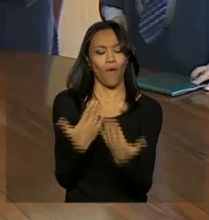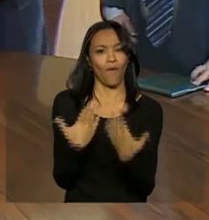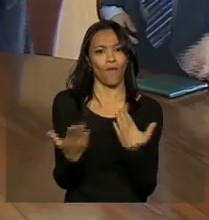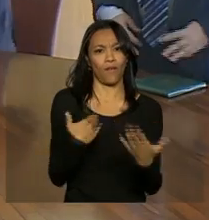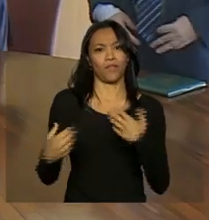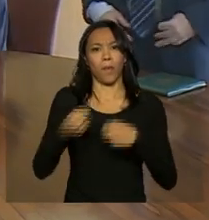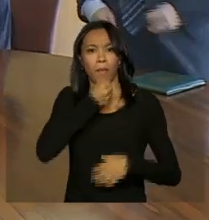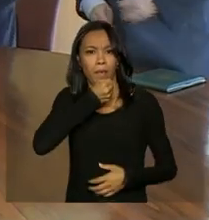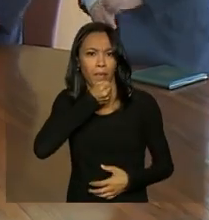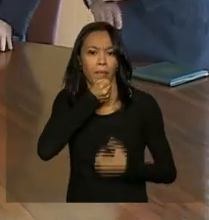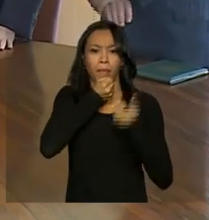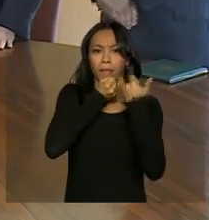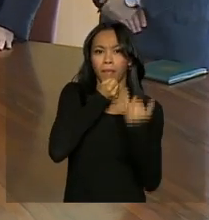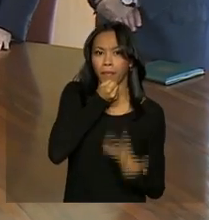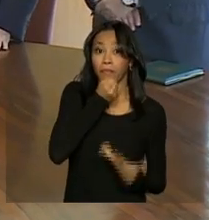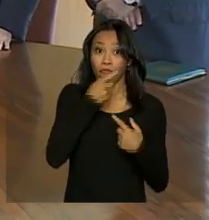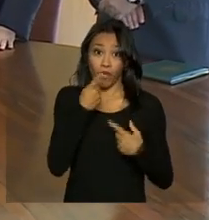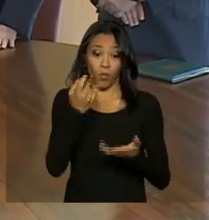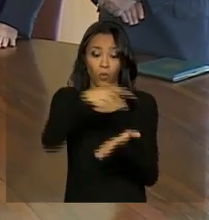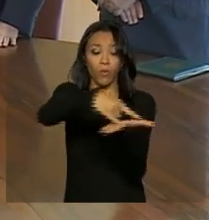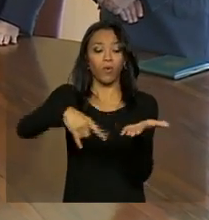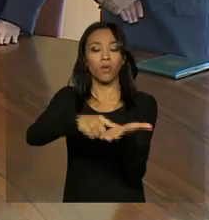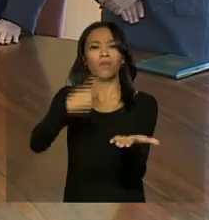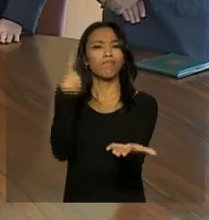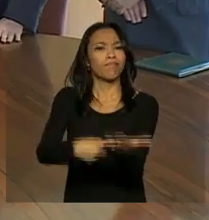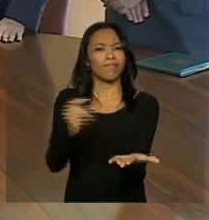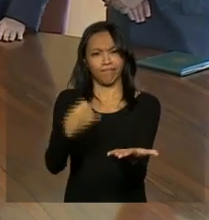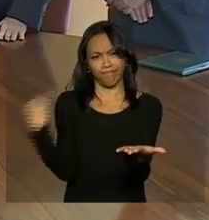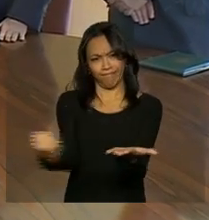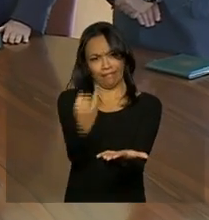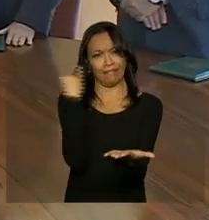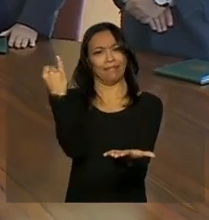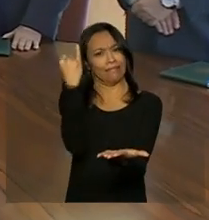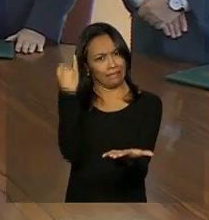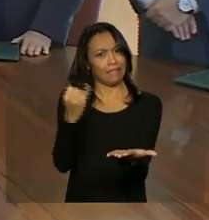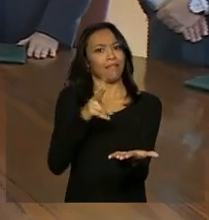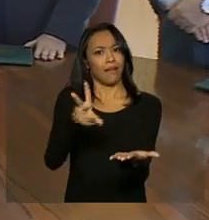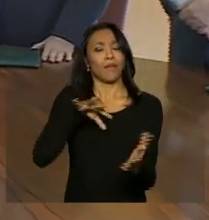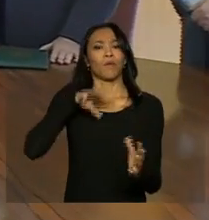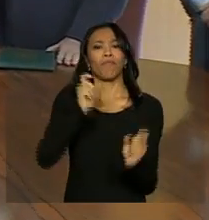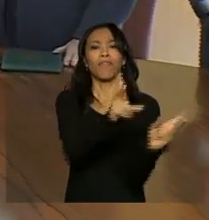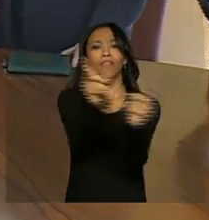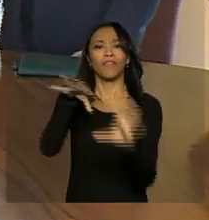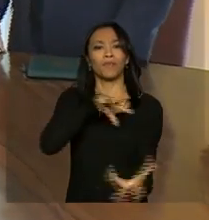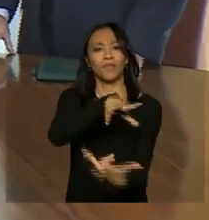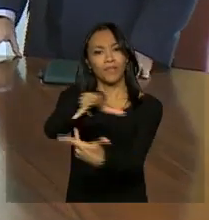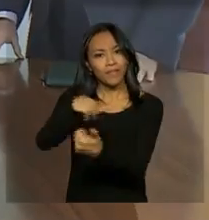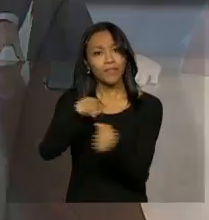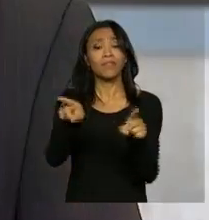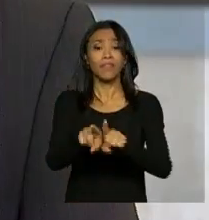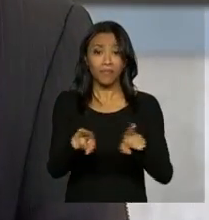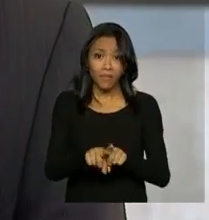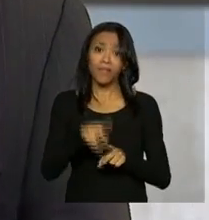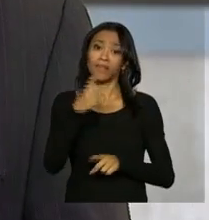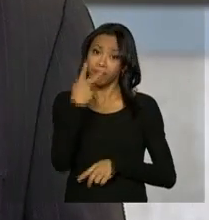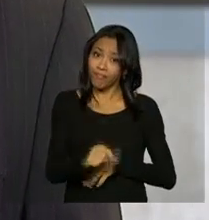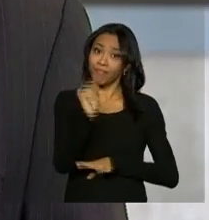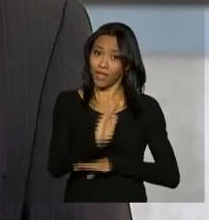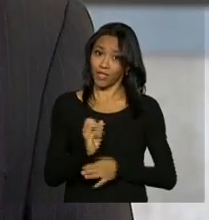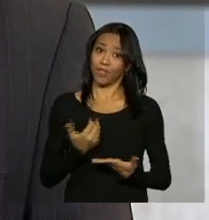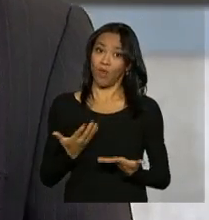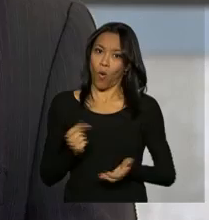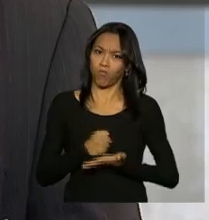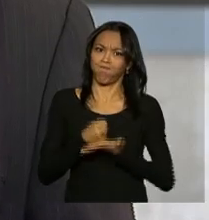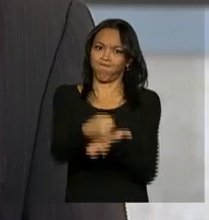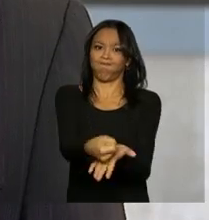e ele destacou a importância desse acordo, que vai ser muito grande, tanto para o comércio mundial como um todo, quanto para o Brasil. Segundo